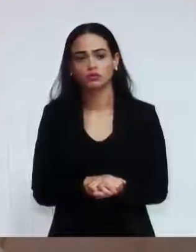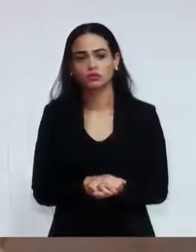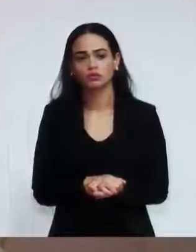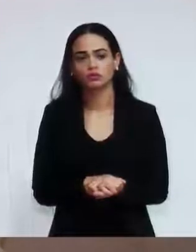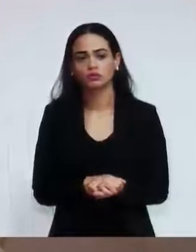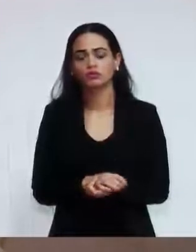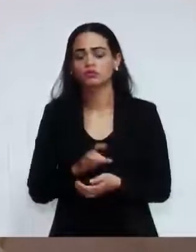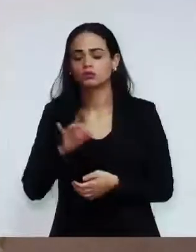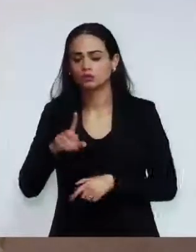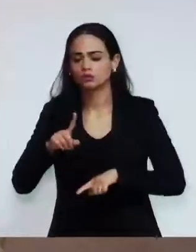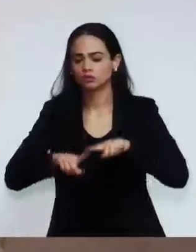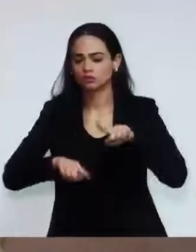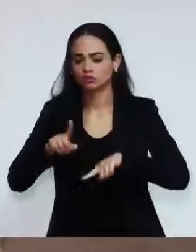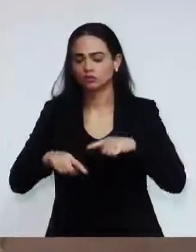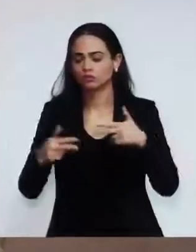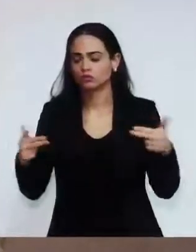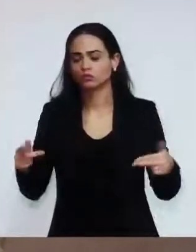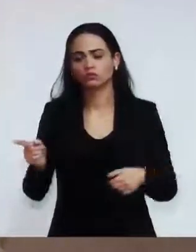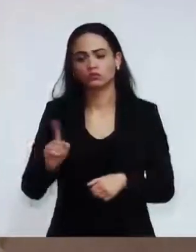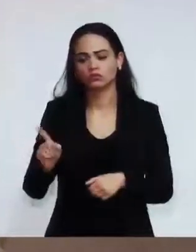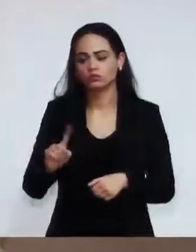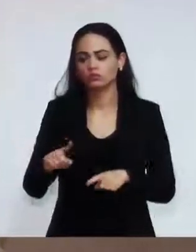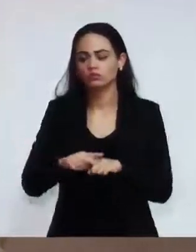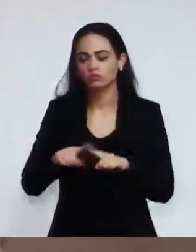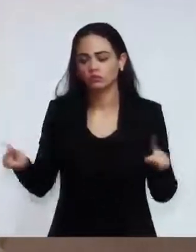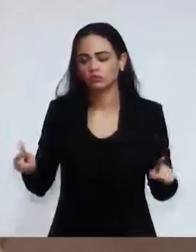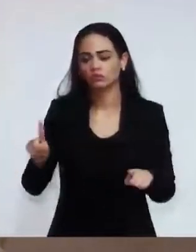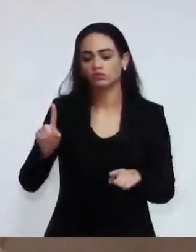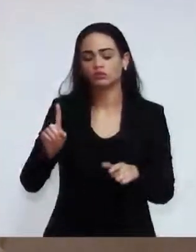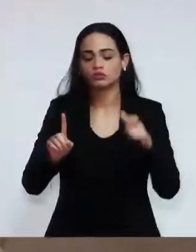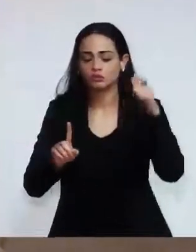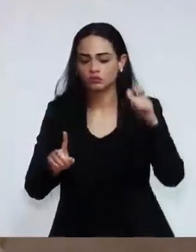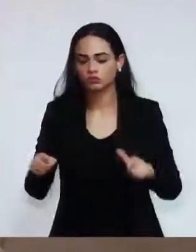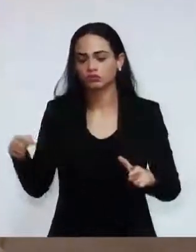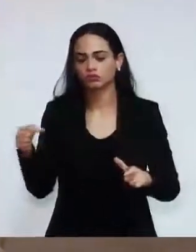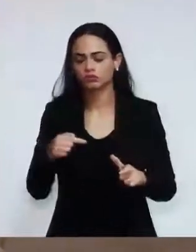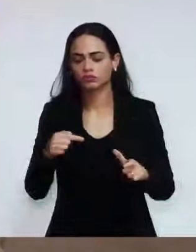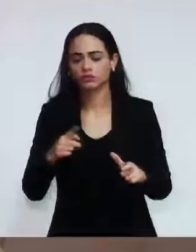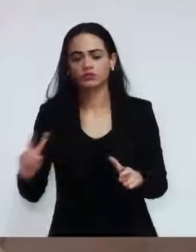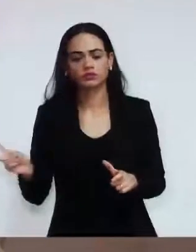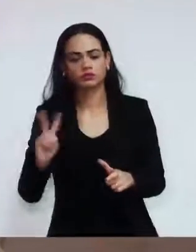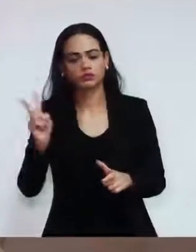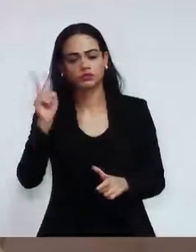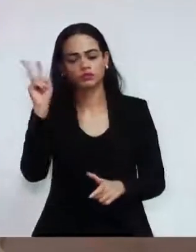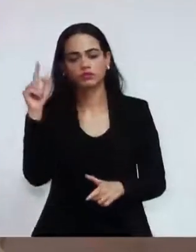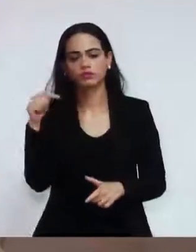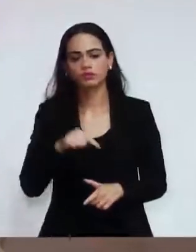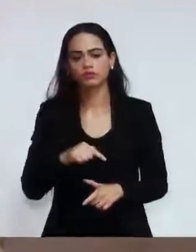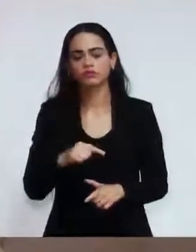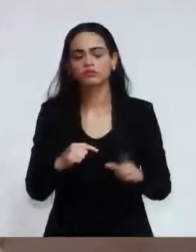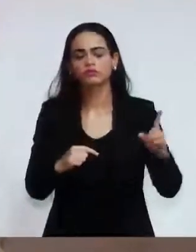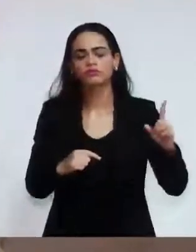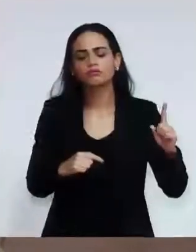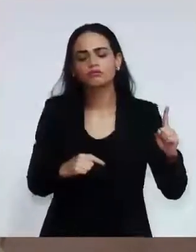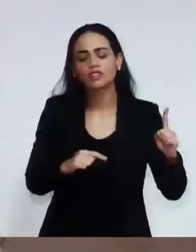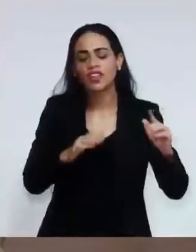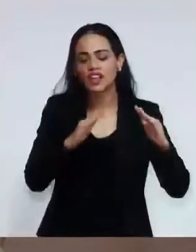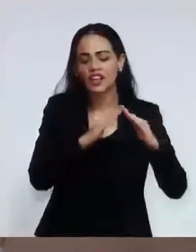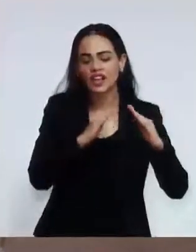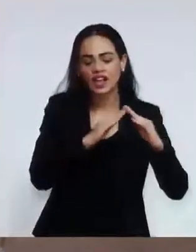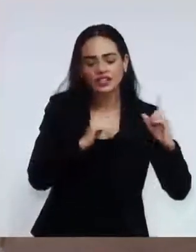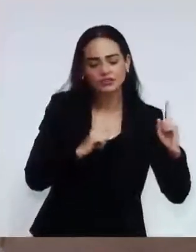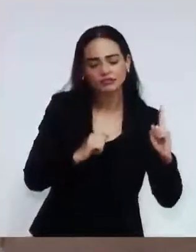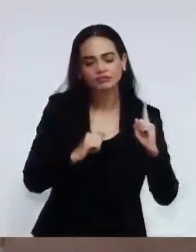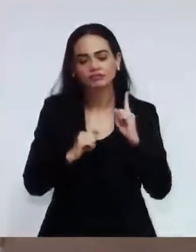valorizam o profissional. Para que ele possa ter prazer de sair da sua casa e defender cada um de vocês.